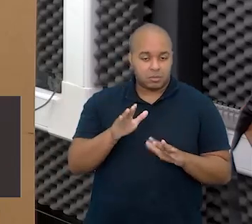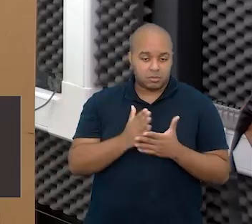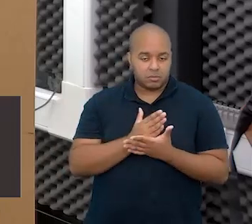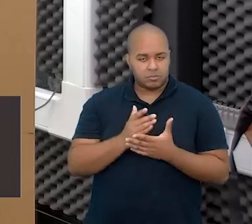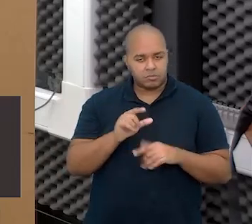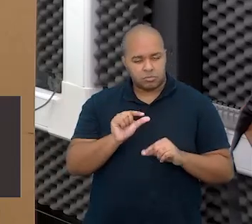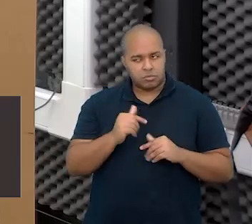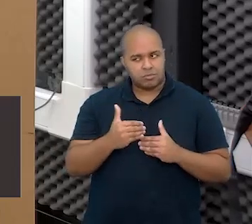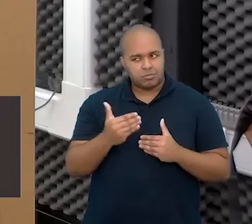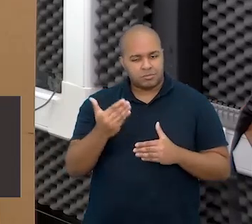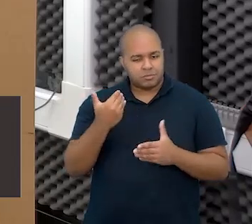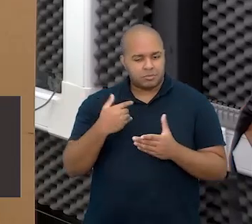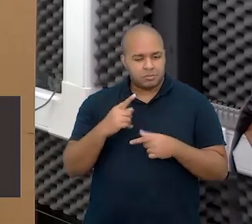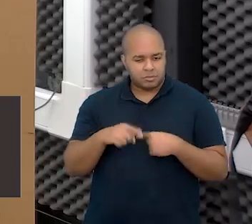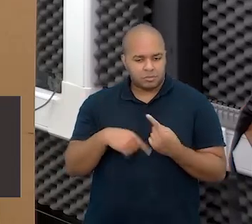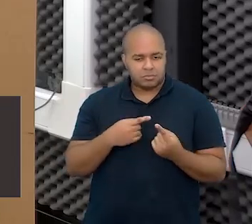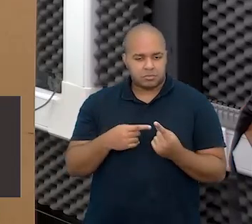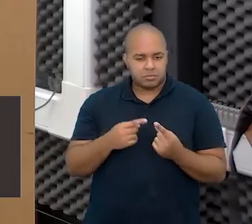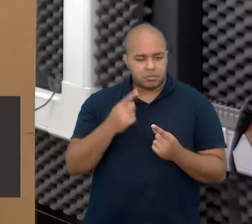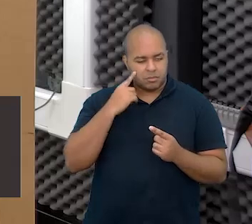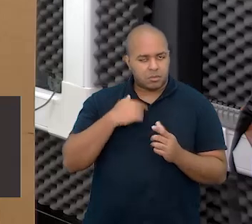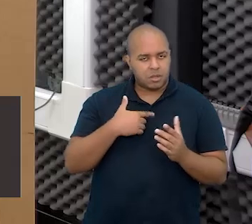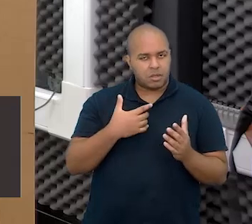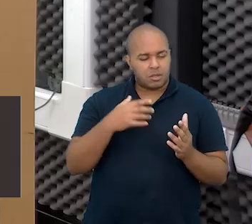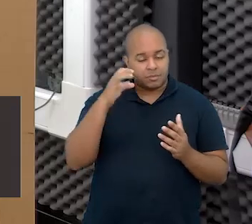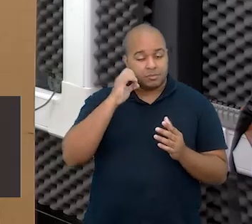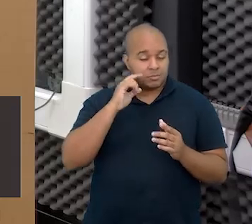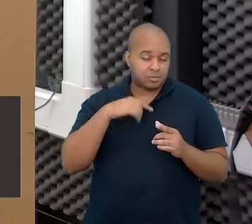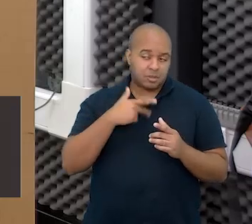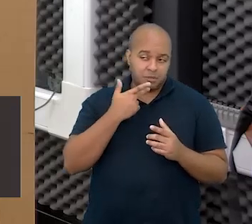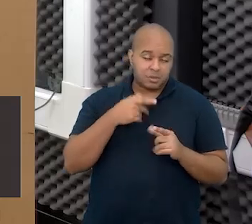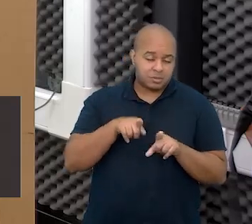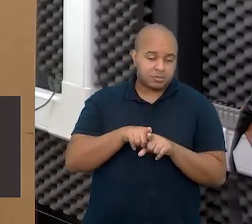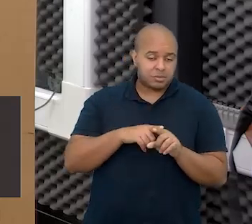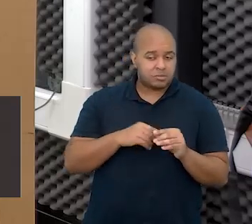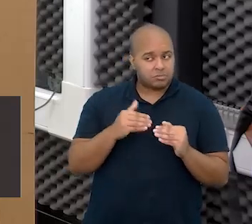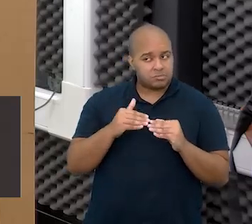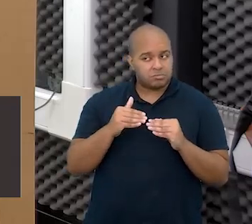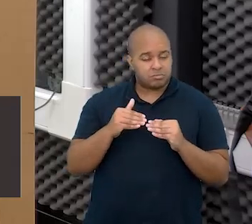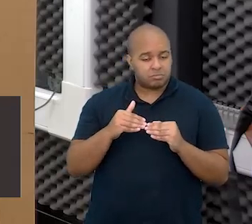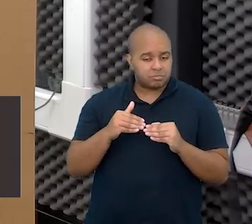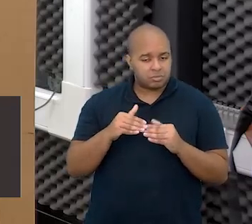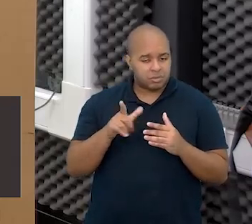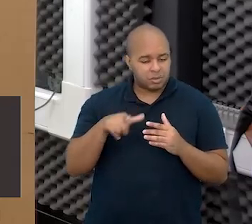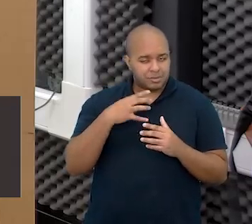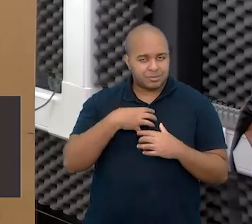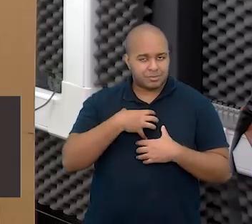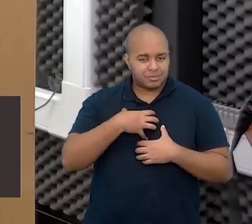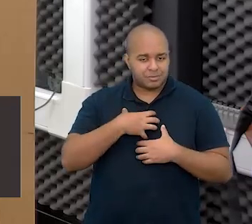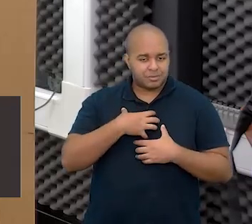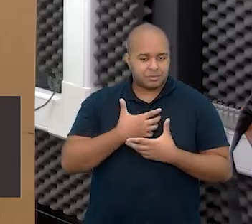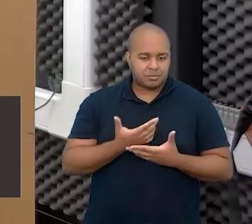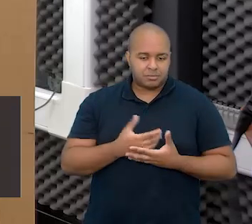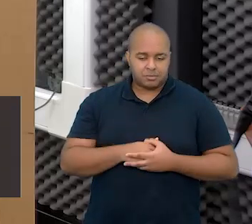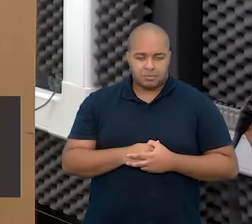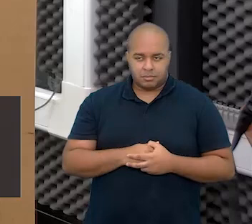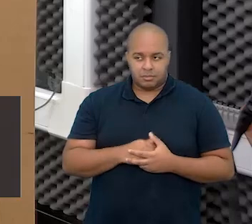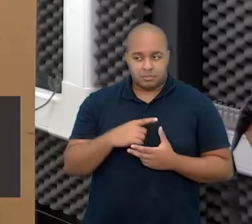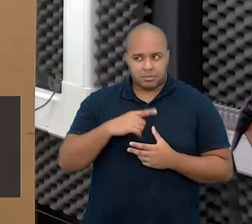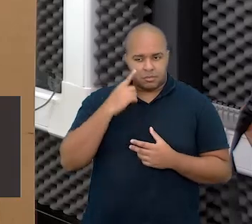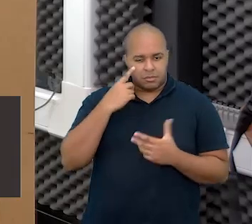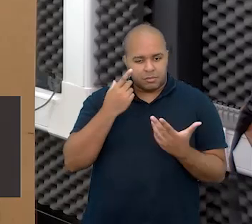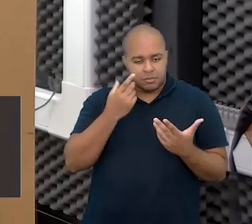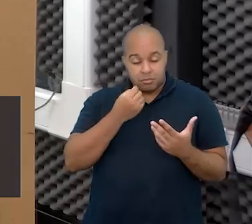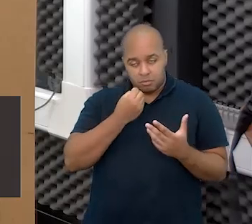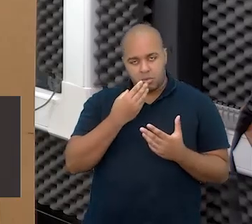um pouquinho aí depois do período de alfabetização. E eu confesso que eu compartilho com ela esse sentimento. Eu tive